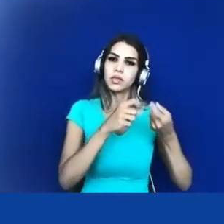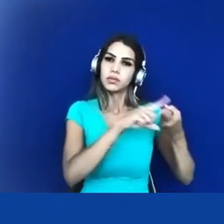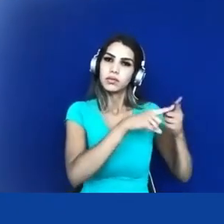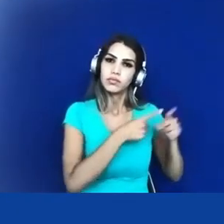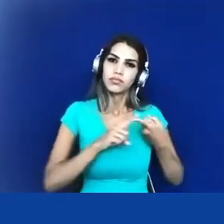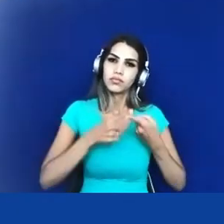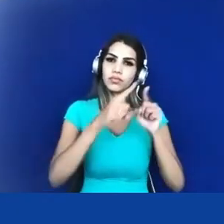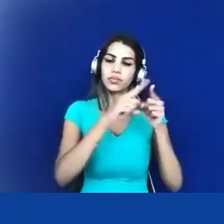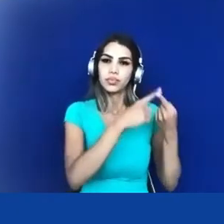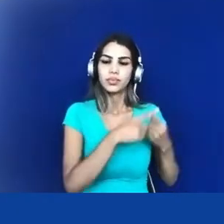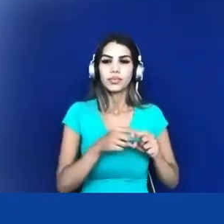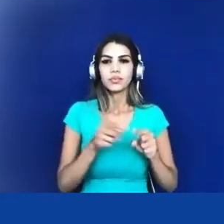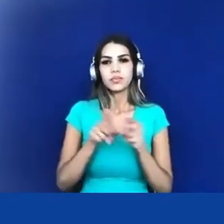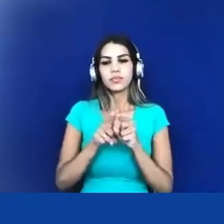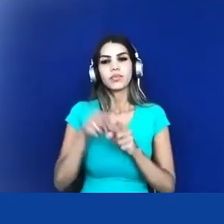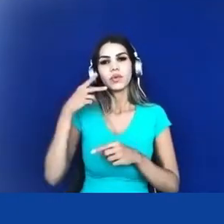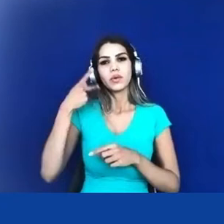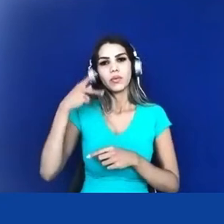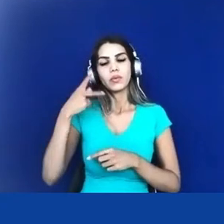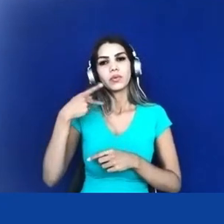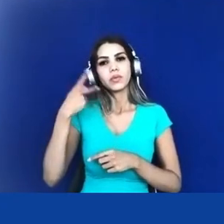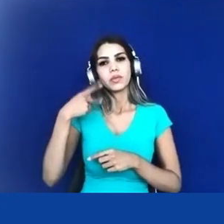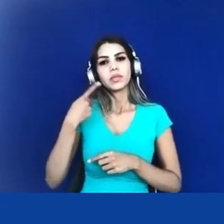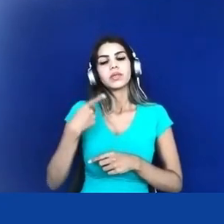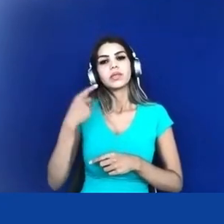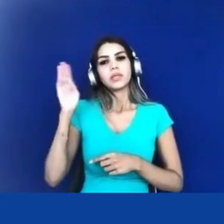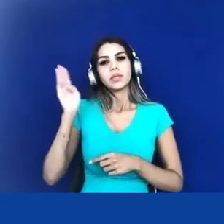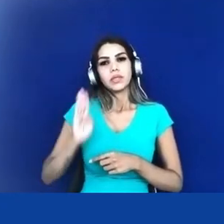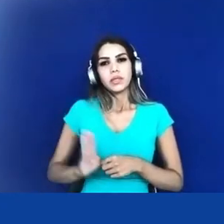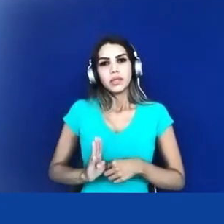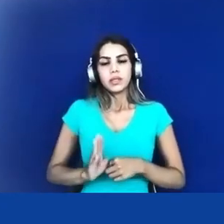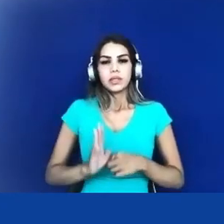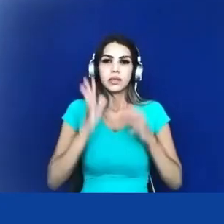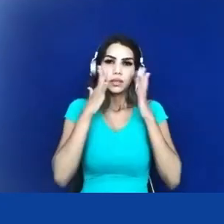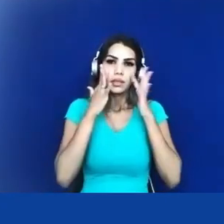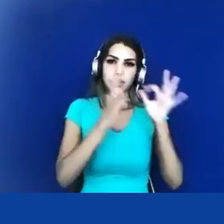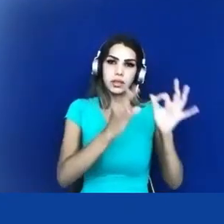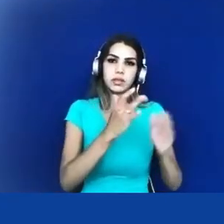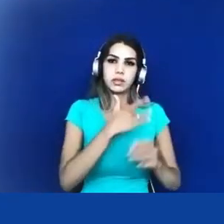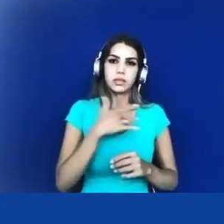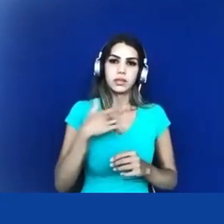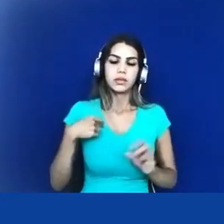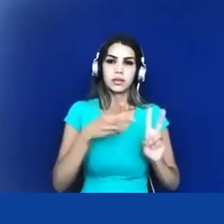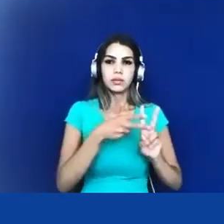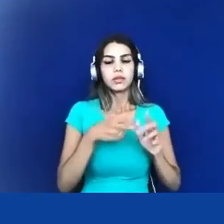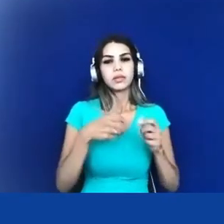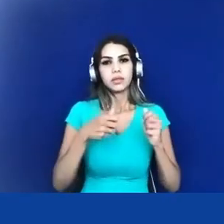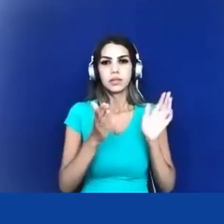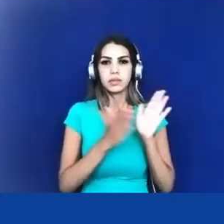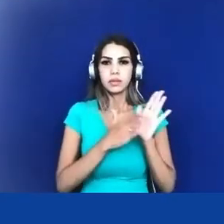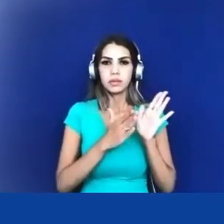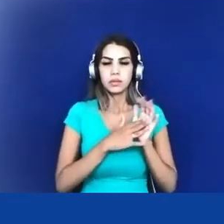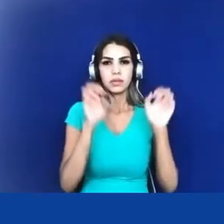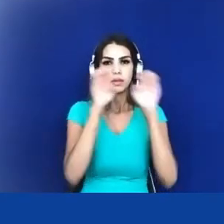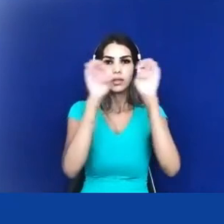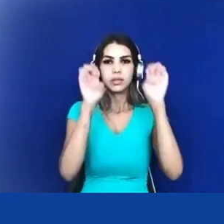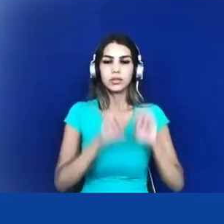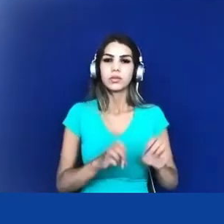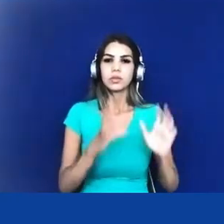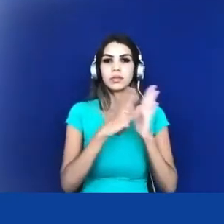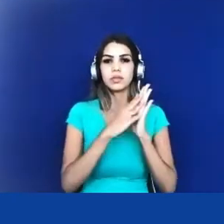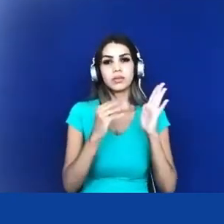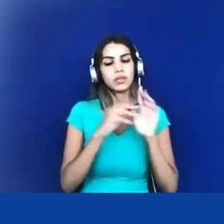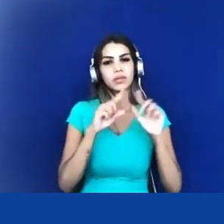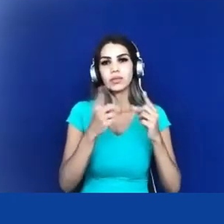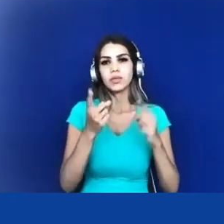nacional de atenção à saúde dos povos indígenas propor e estruturar esse modelo mas nós não temos visto